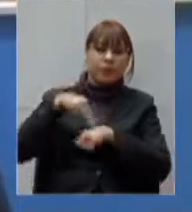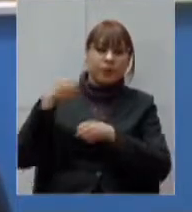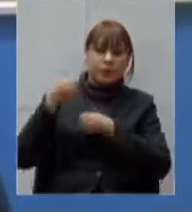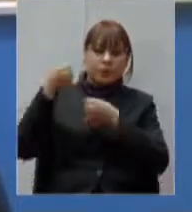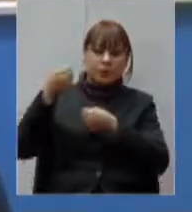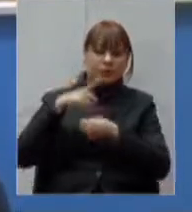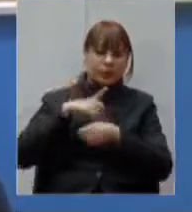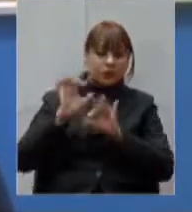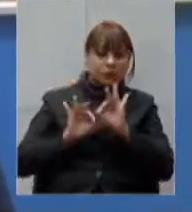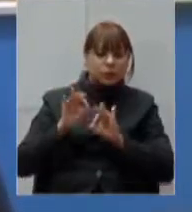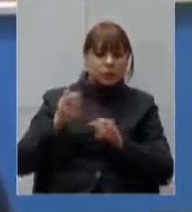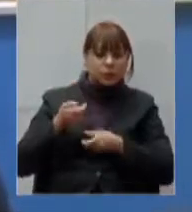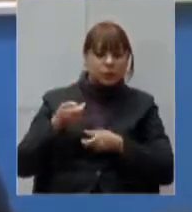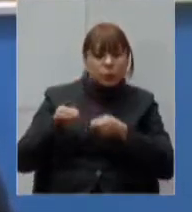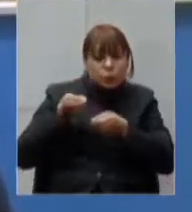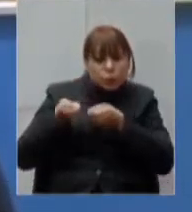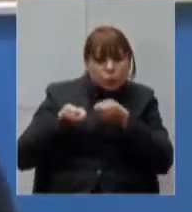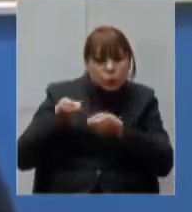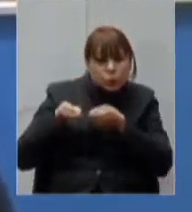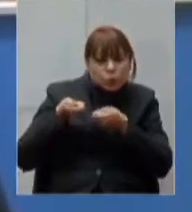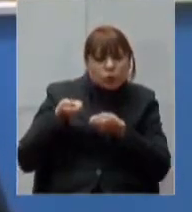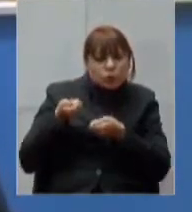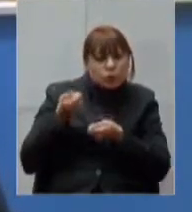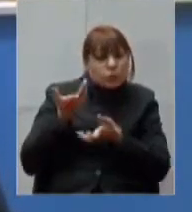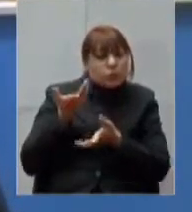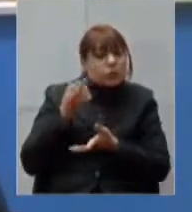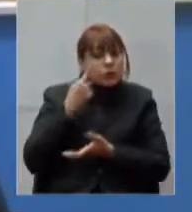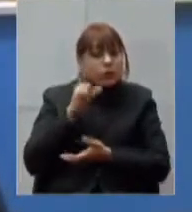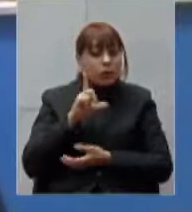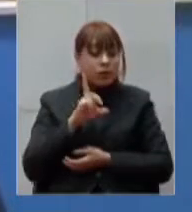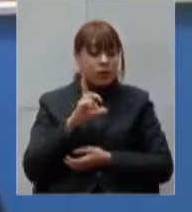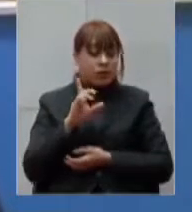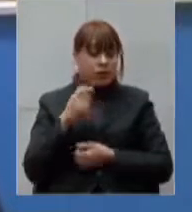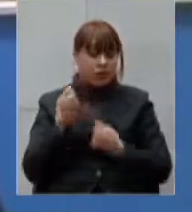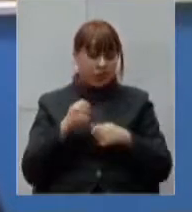contingência que prevê 26 leitos